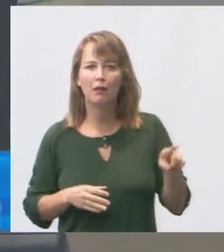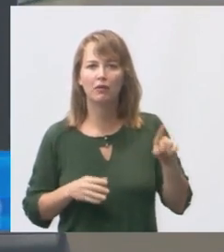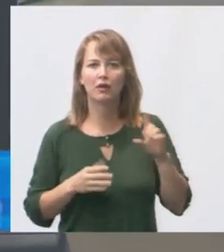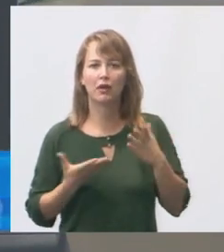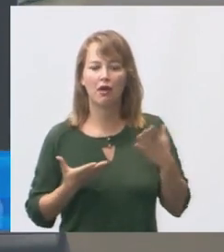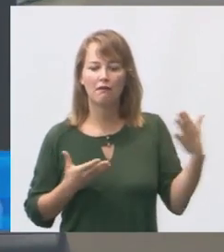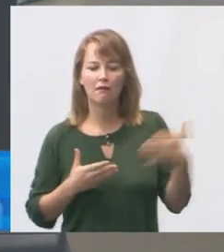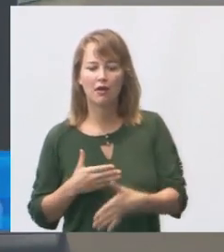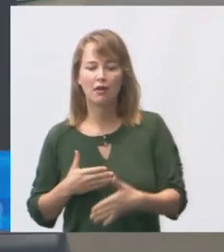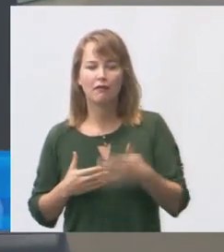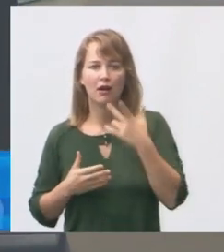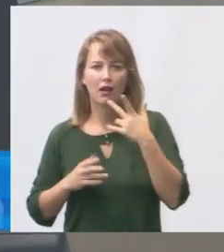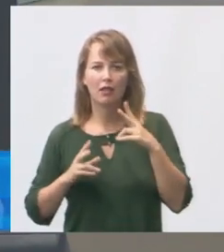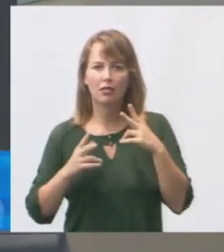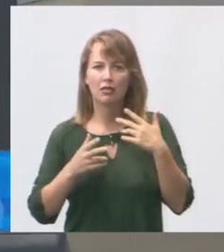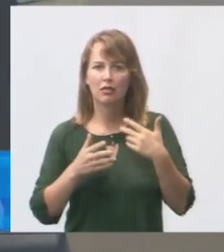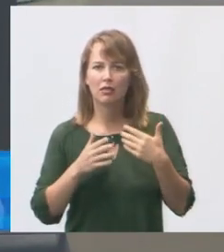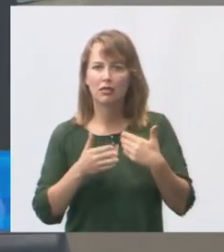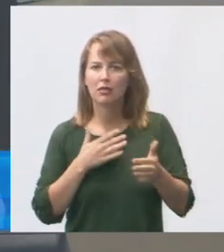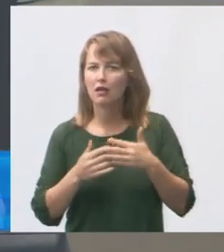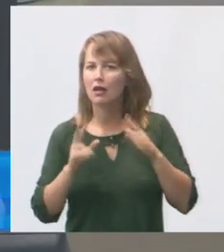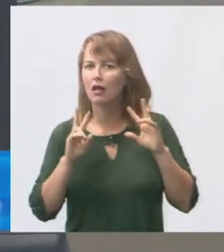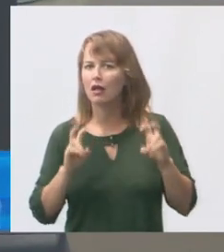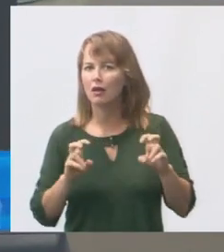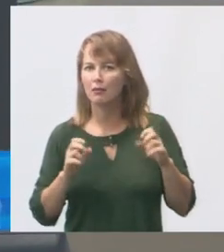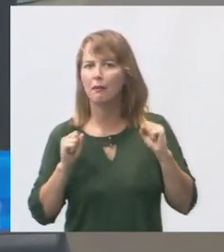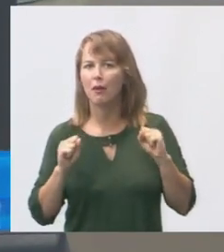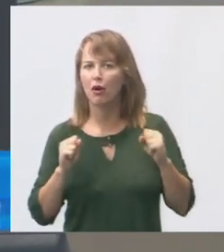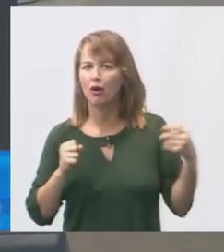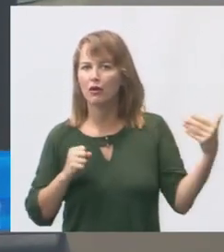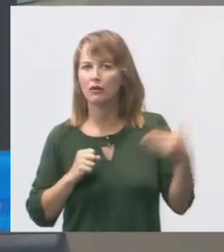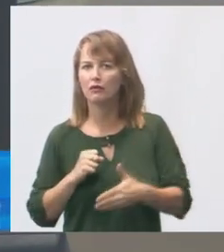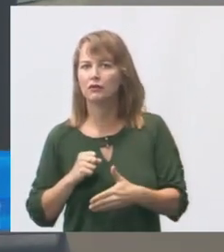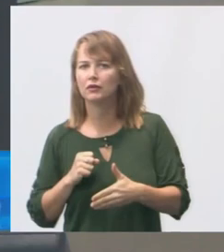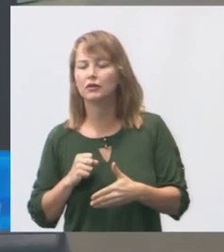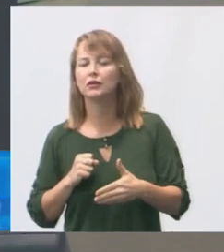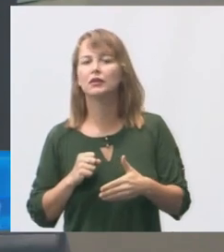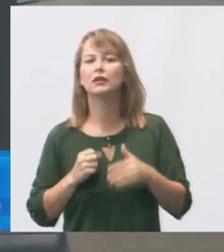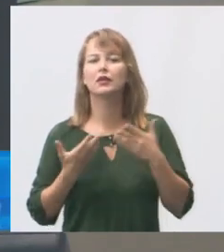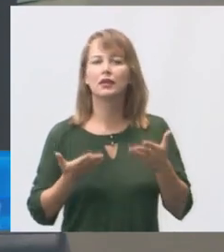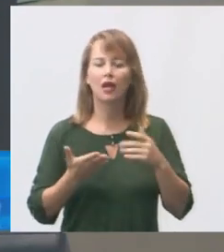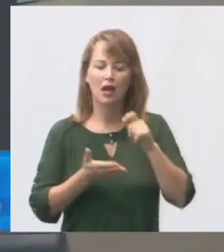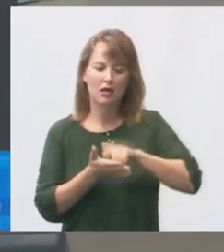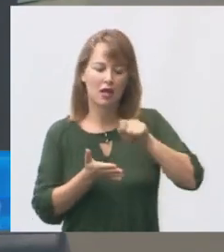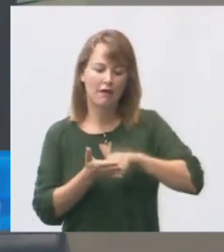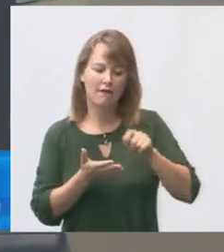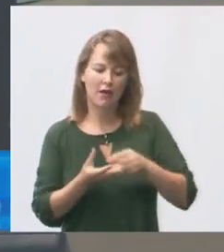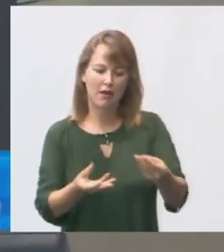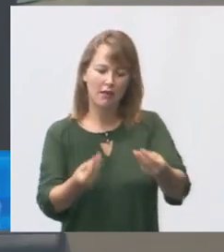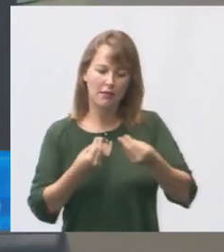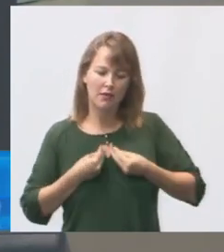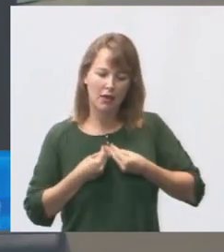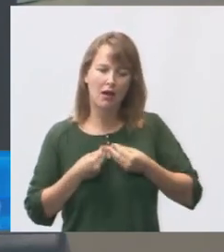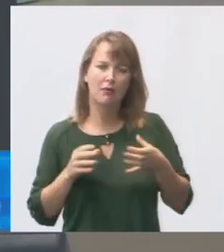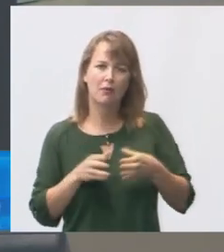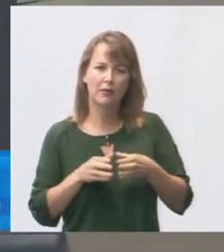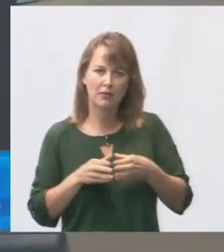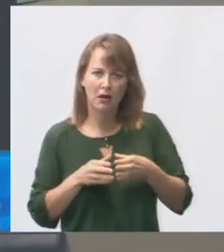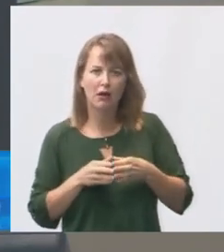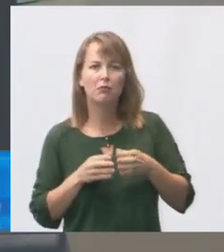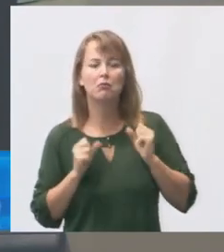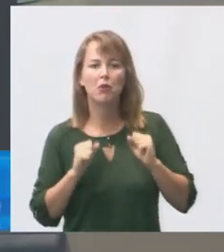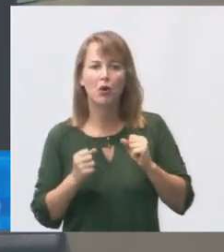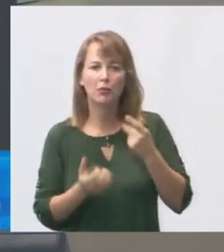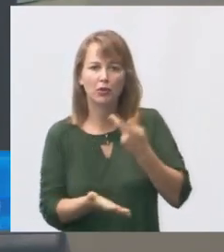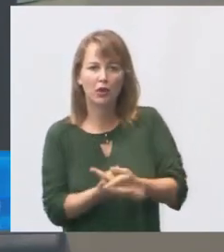podem vir aqui. Quiser encaminhar qualquer demanda para a comissão por escrito a gente está só protocolar que nós vamos